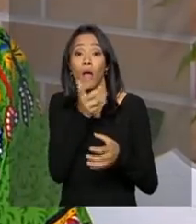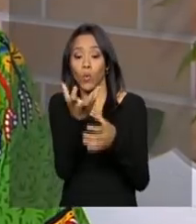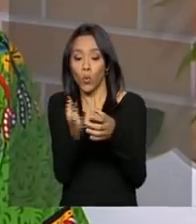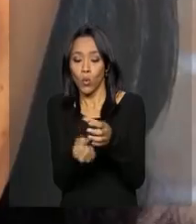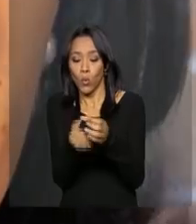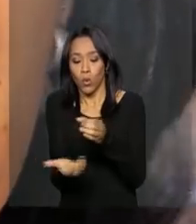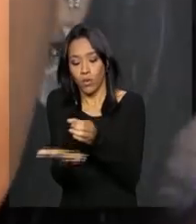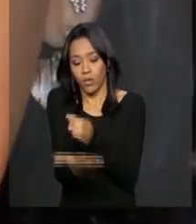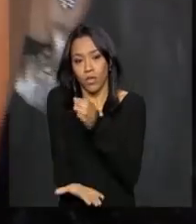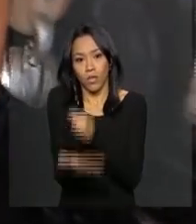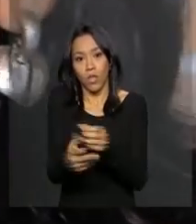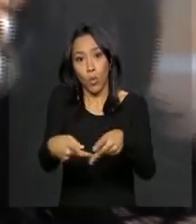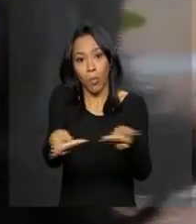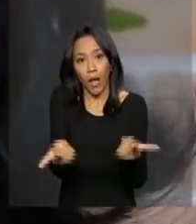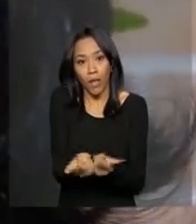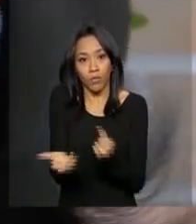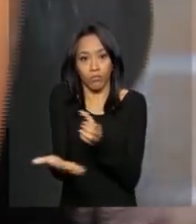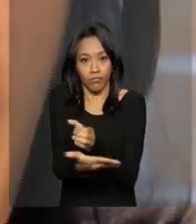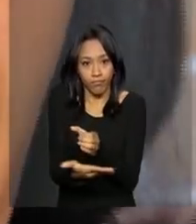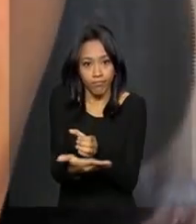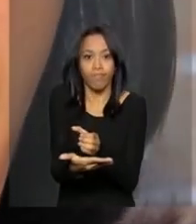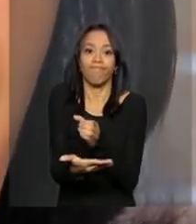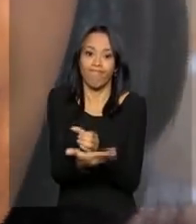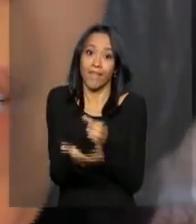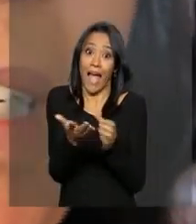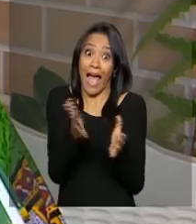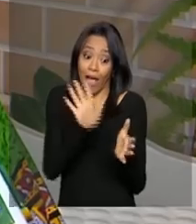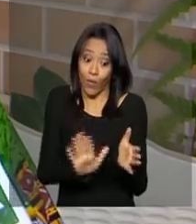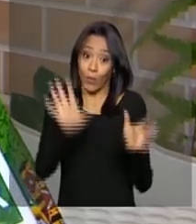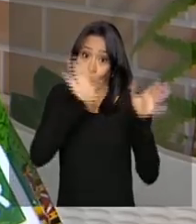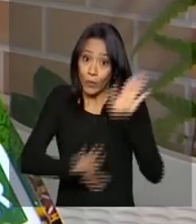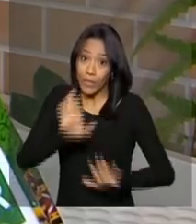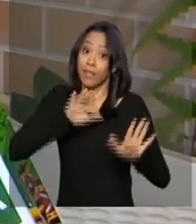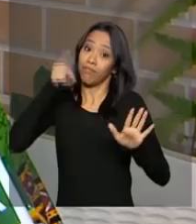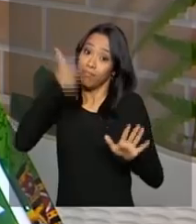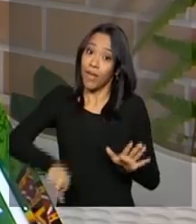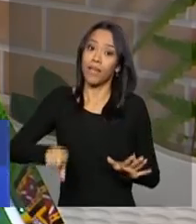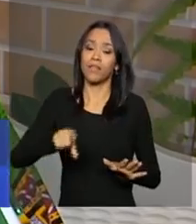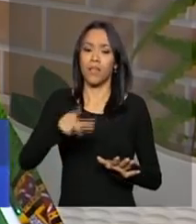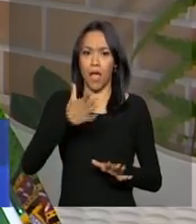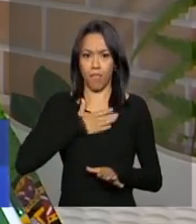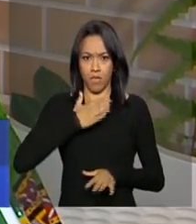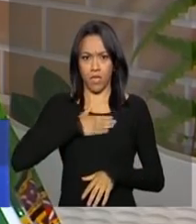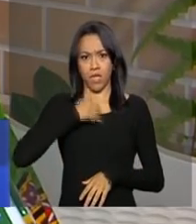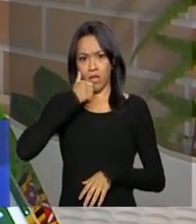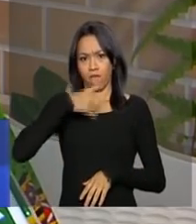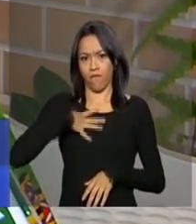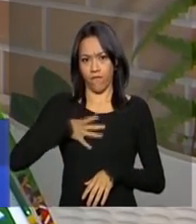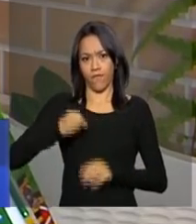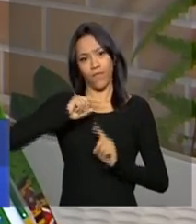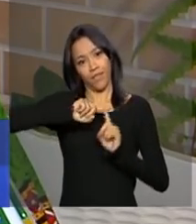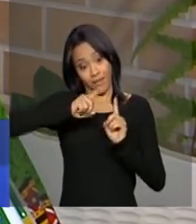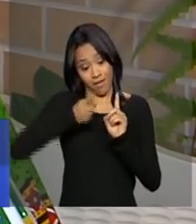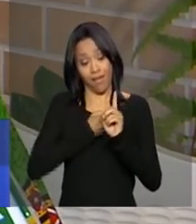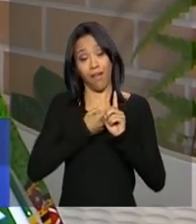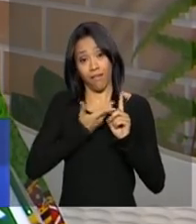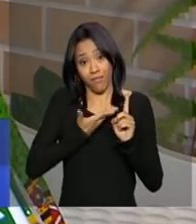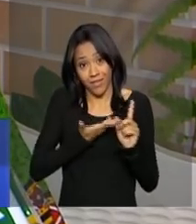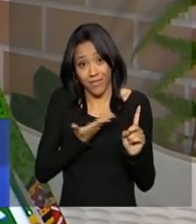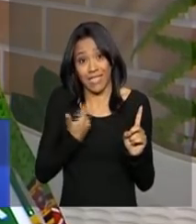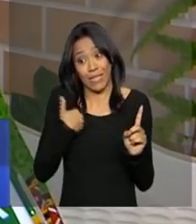que os cuidados sempre foram grandes, agora por um motivo especial. Eu estou com minha filha grávida, então eu tenho que